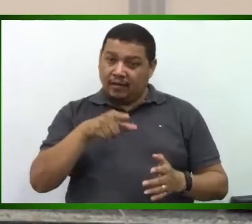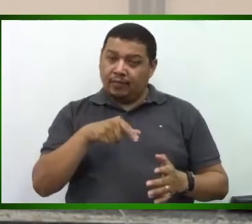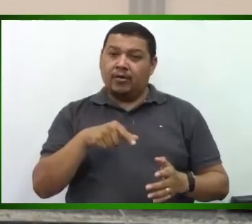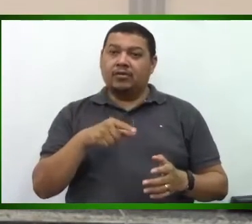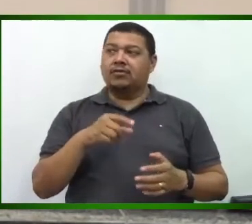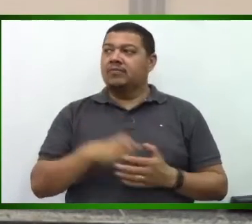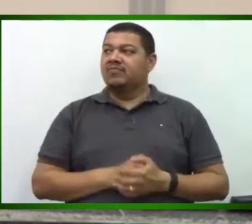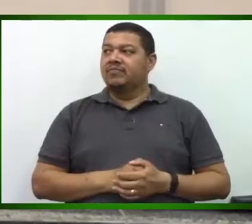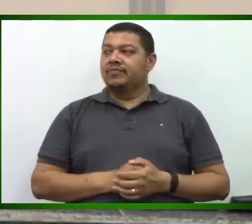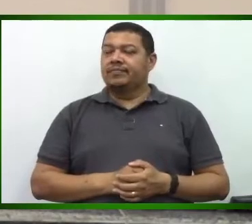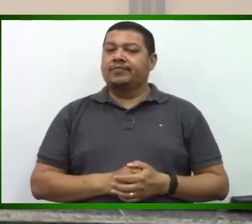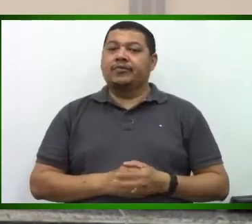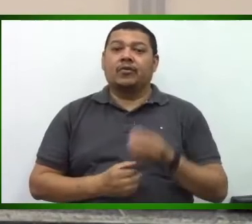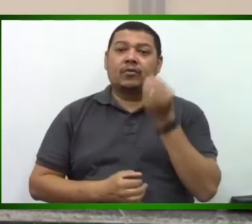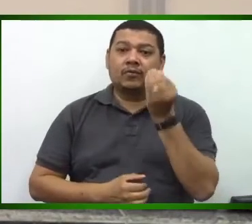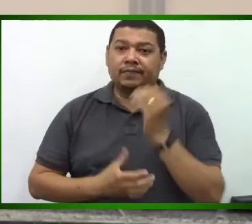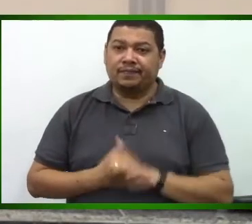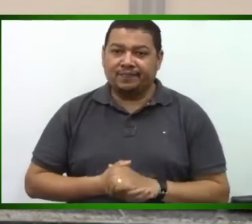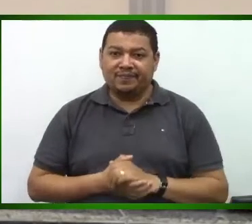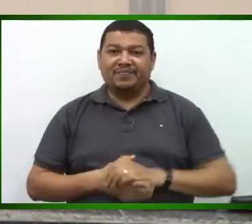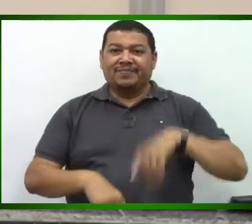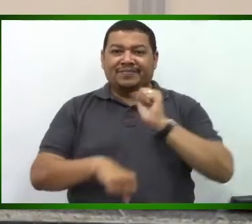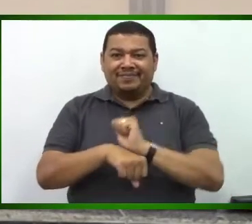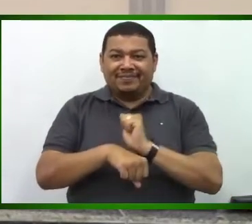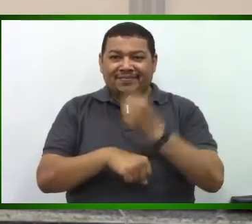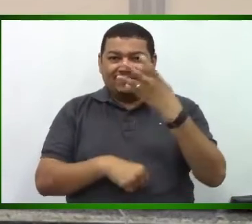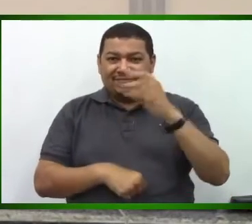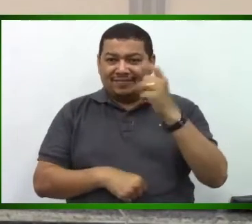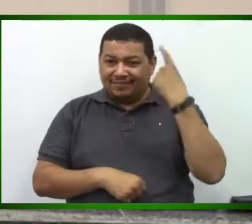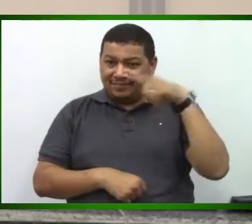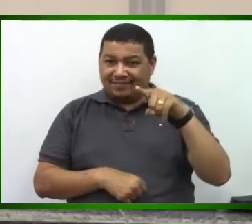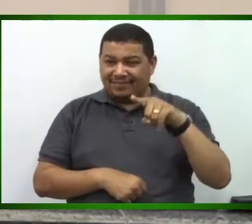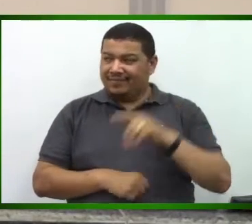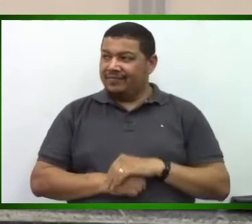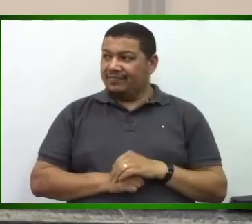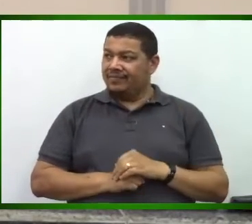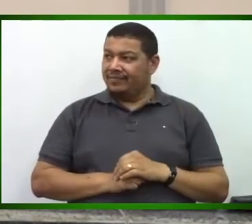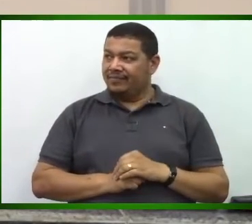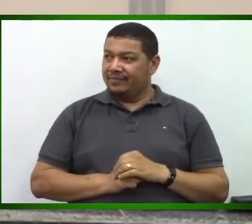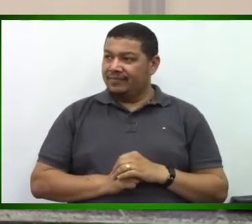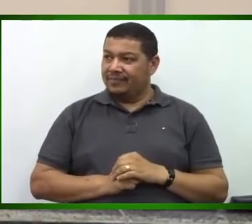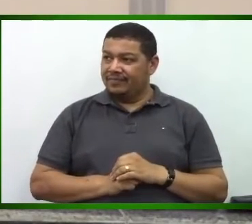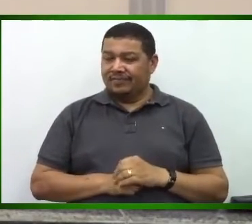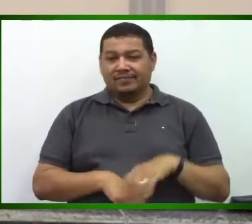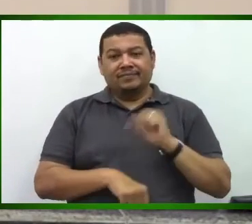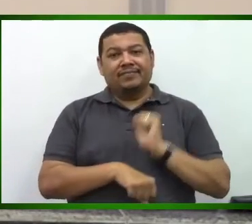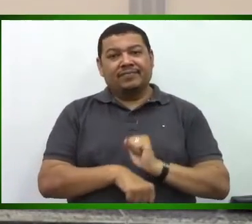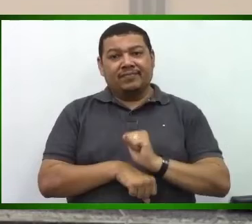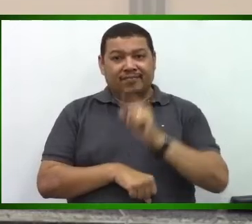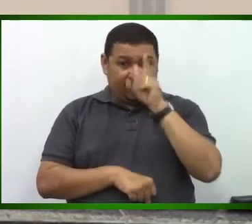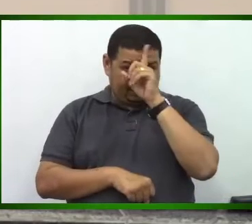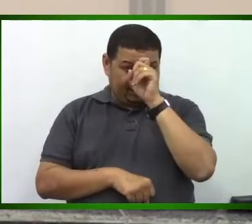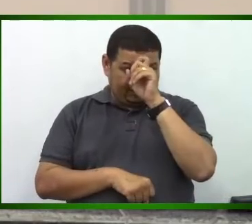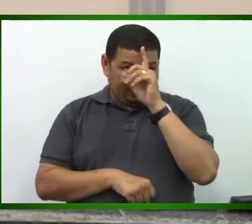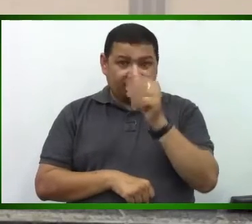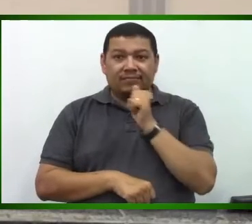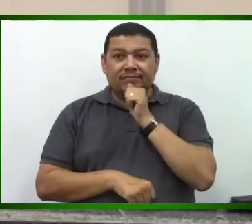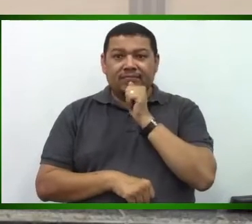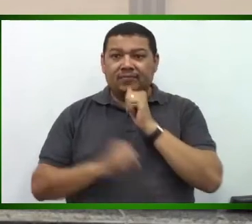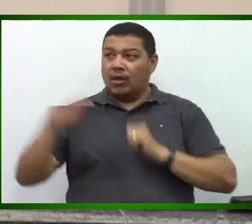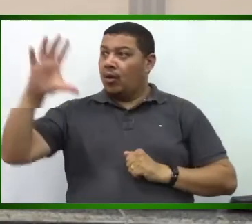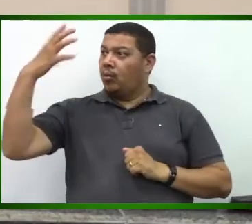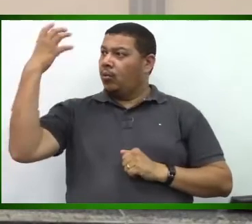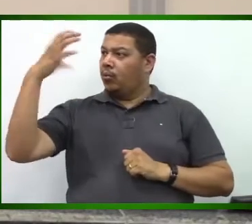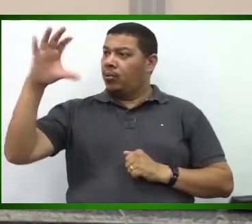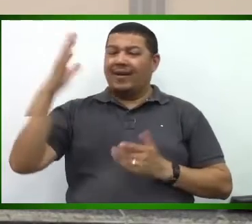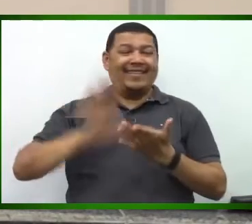ele ir para regional. Agora, você imagina só, vereador. Ficar 40 dias ou dentro de um hospital, em condições que, às vezes, não tem um ventilador no